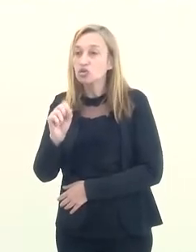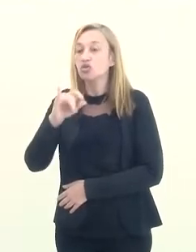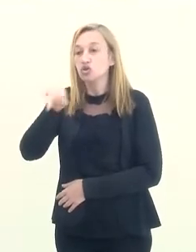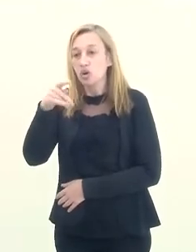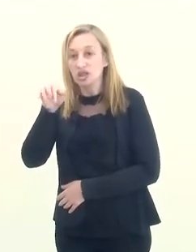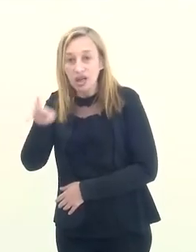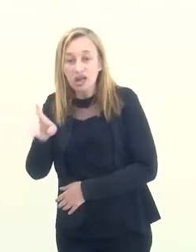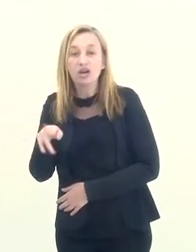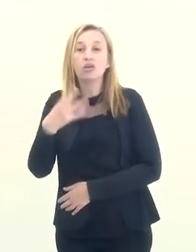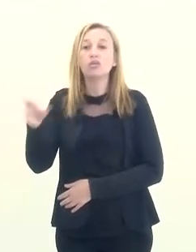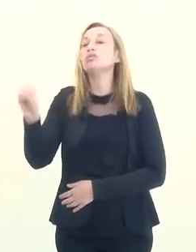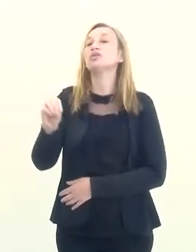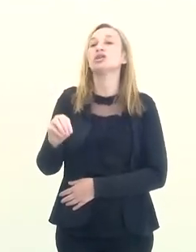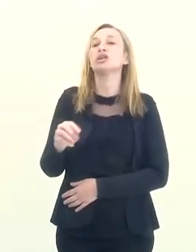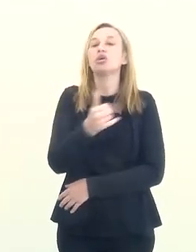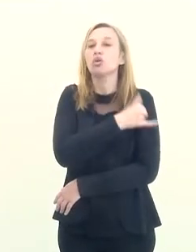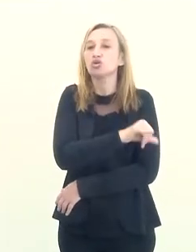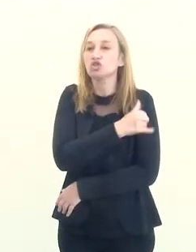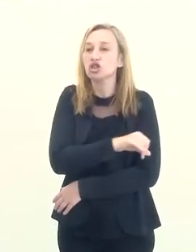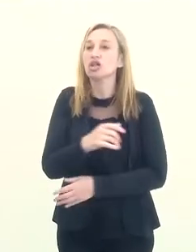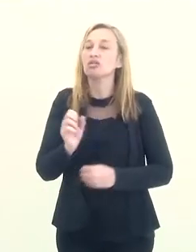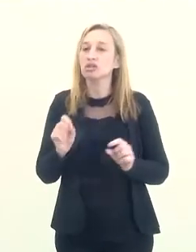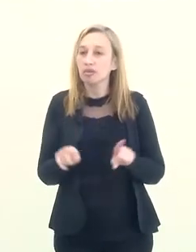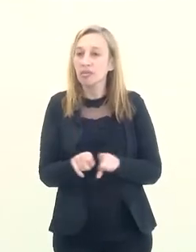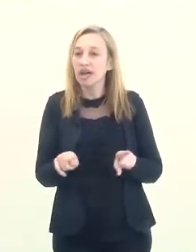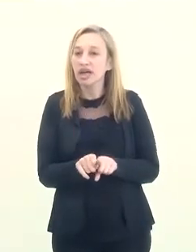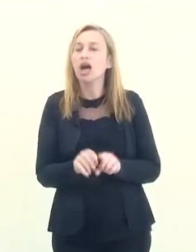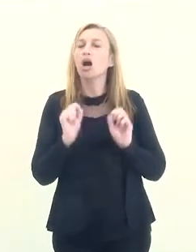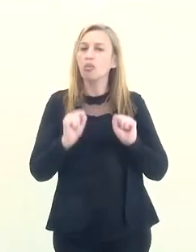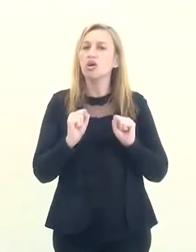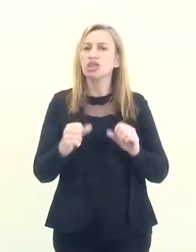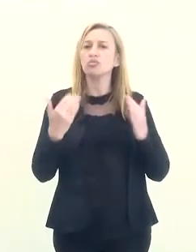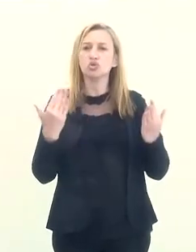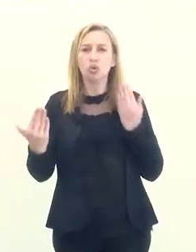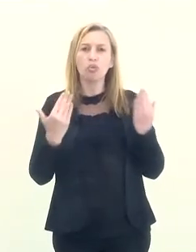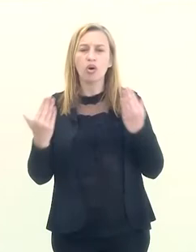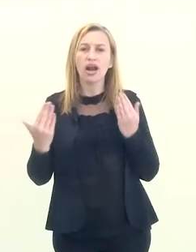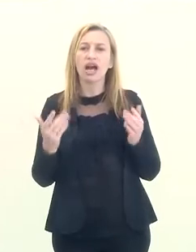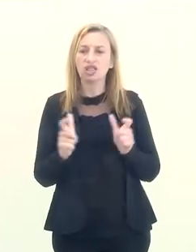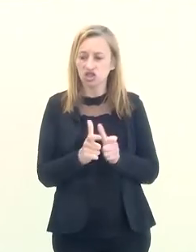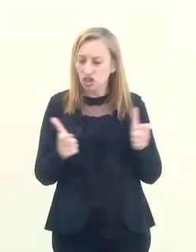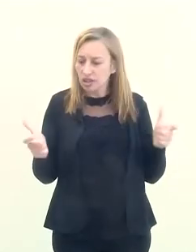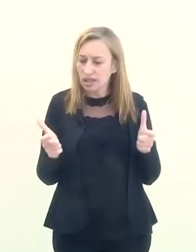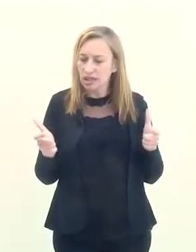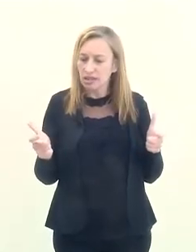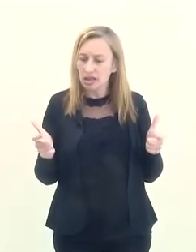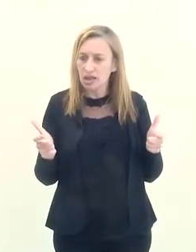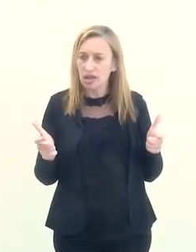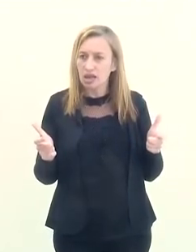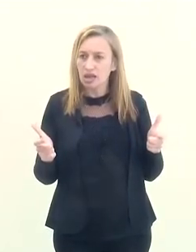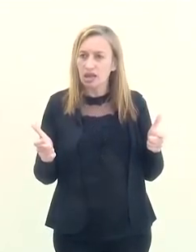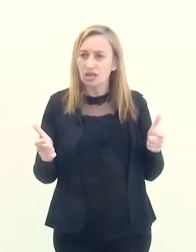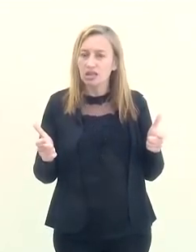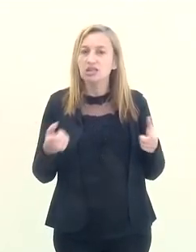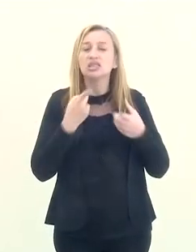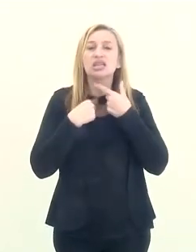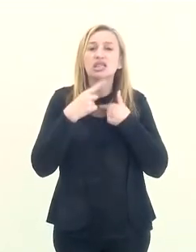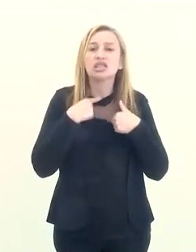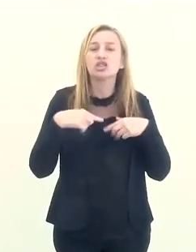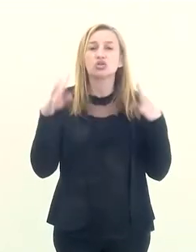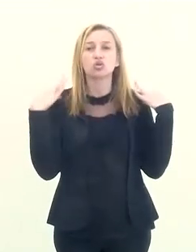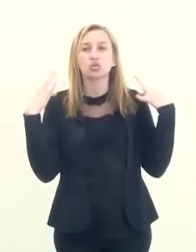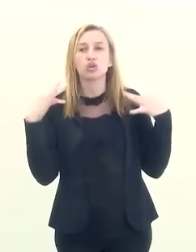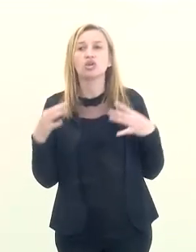não posso nem dizer que é comparar, mas acho que a gente pode comparar de tamanho, de perspectiva de